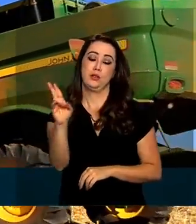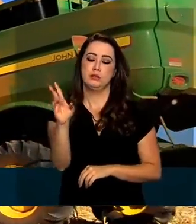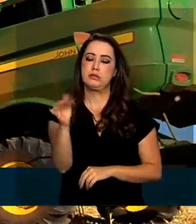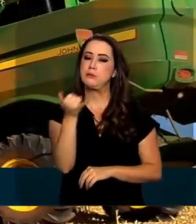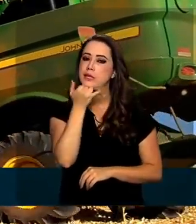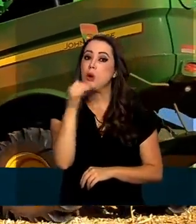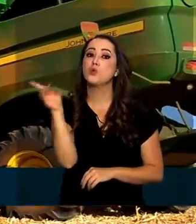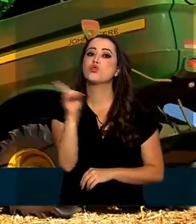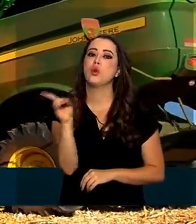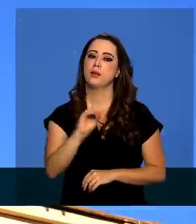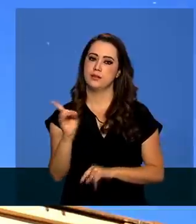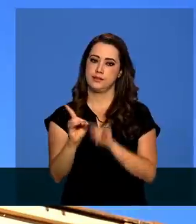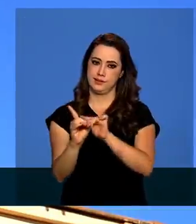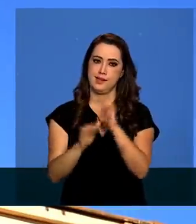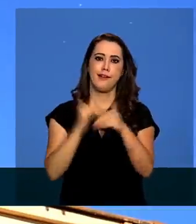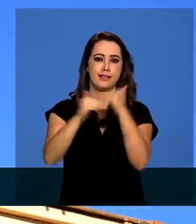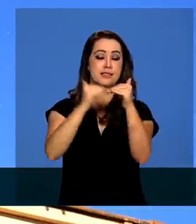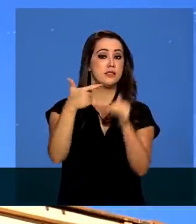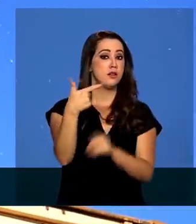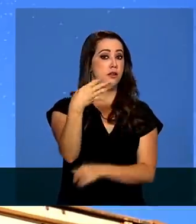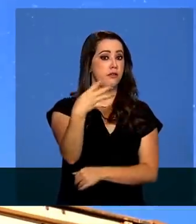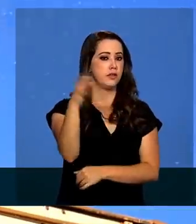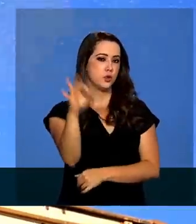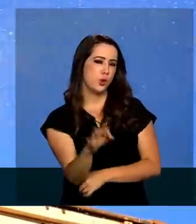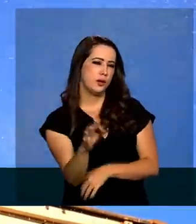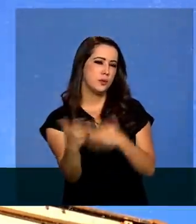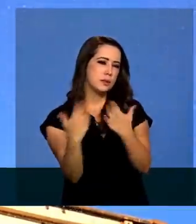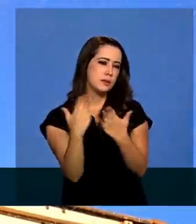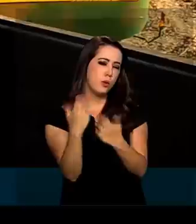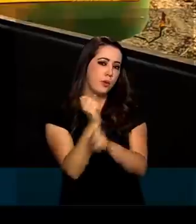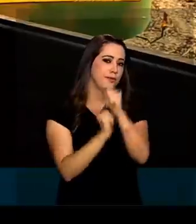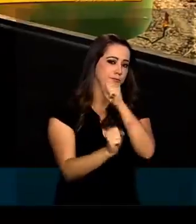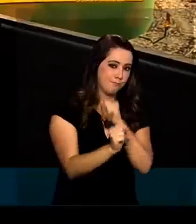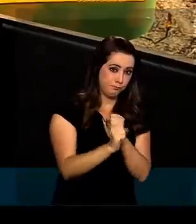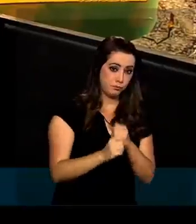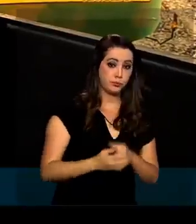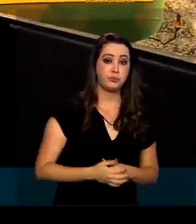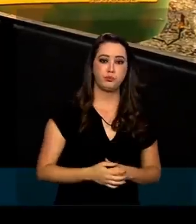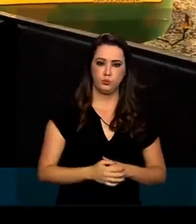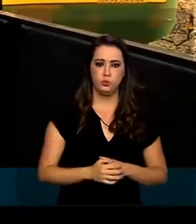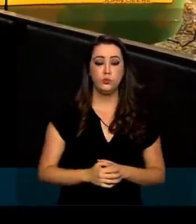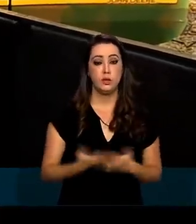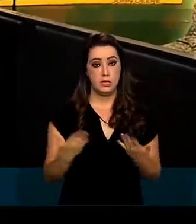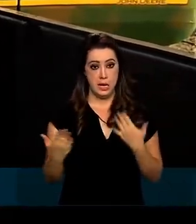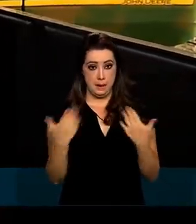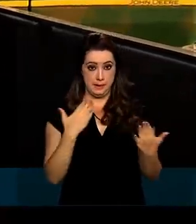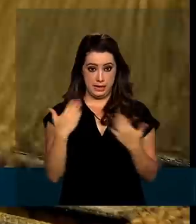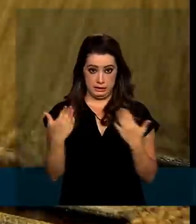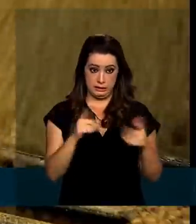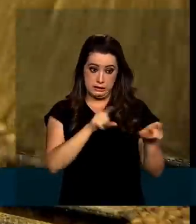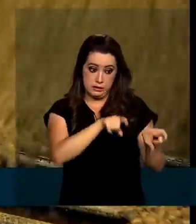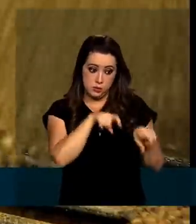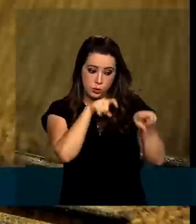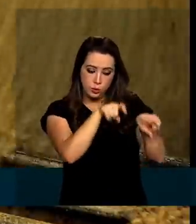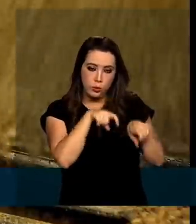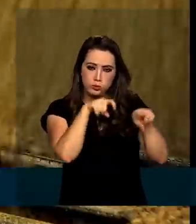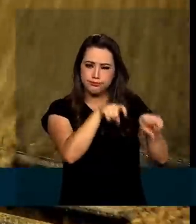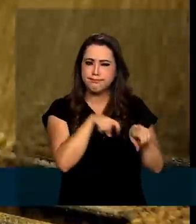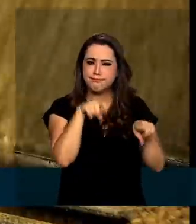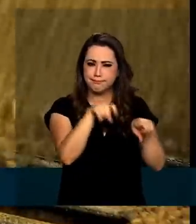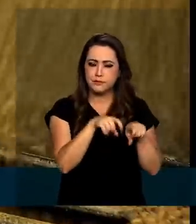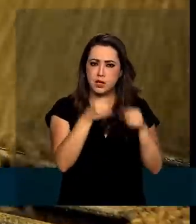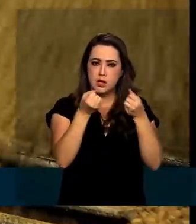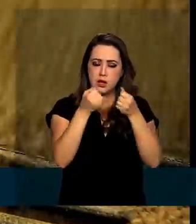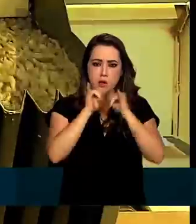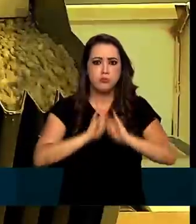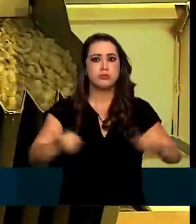de 24% em relação às vendas em junho do ano passado. De acordo com a balança do agronegócio divulgada